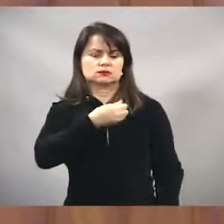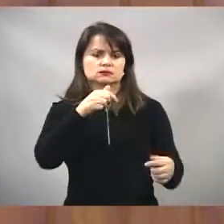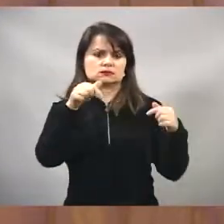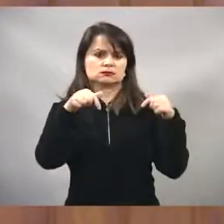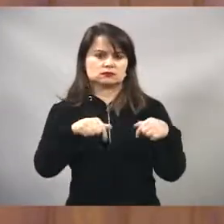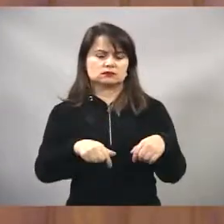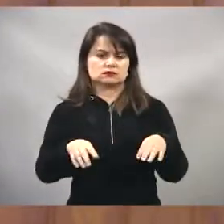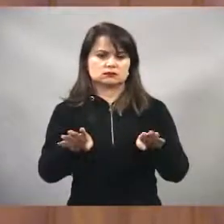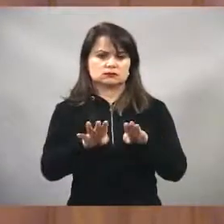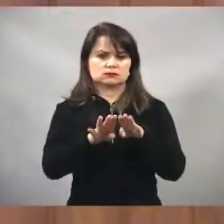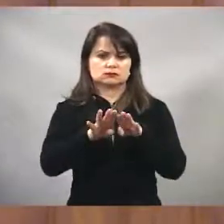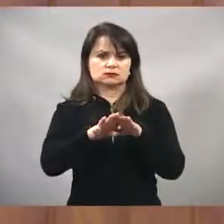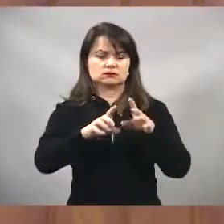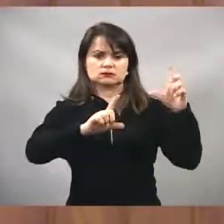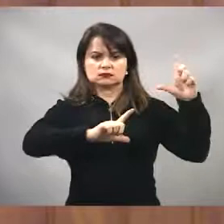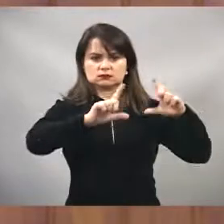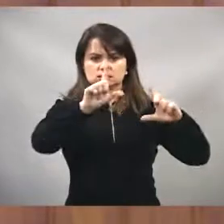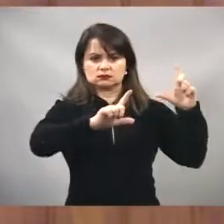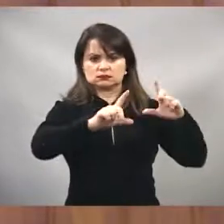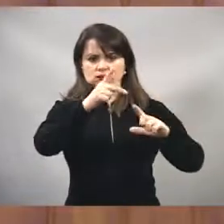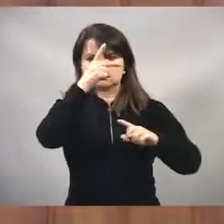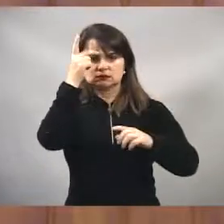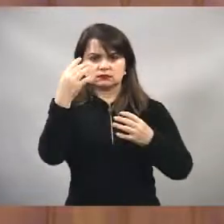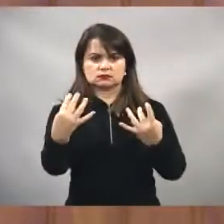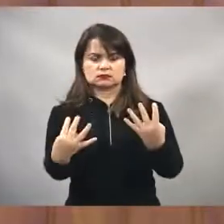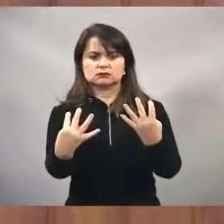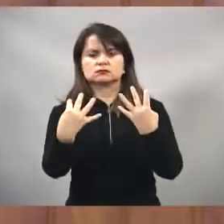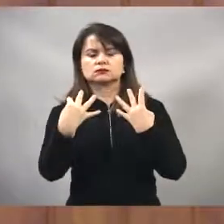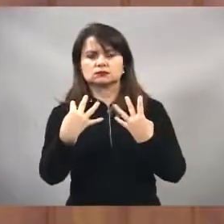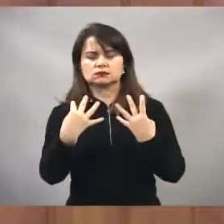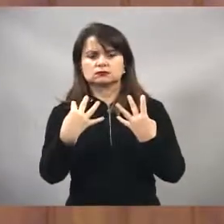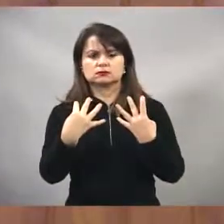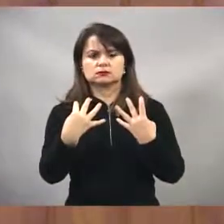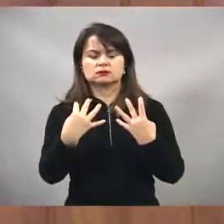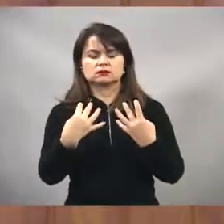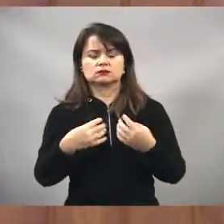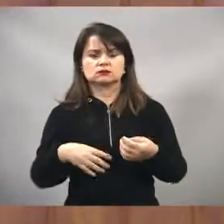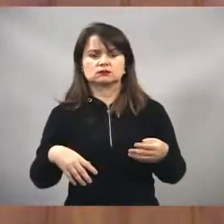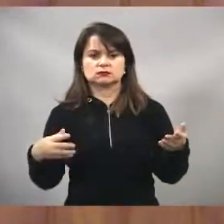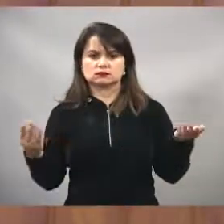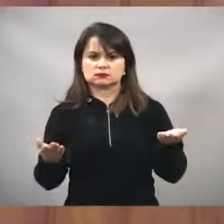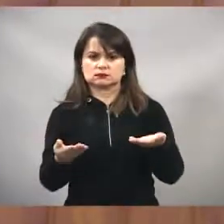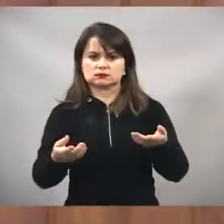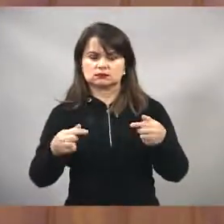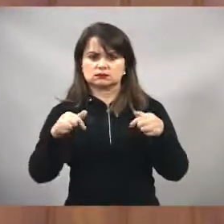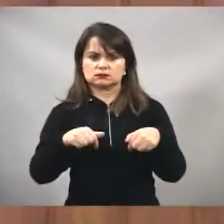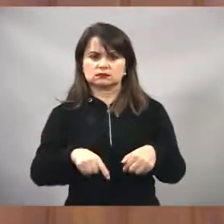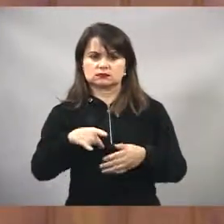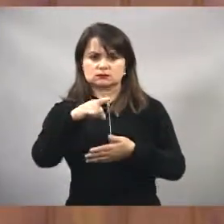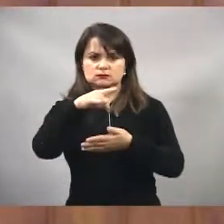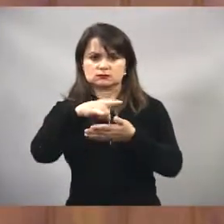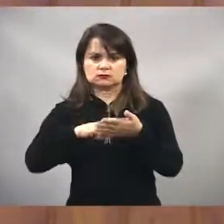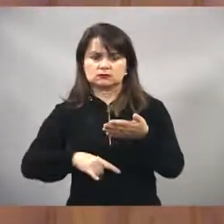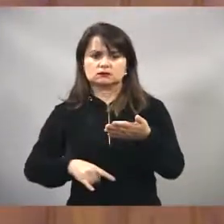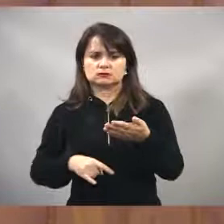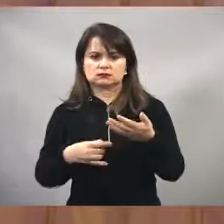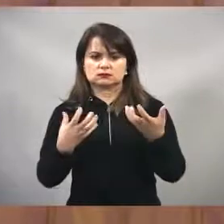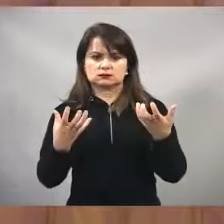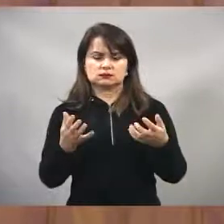que nos acompanham pela TV Câmara. Eu venho nesse requerimento me manifestar